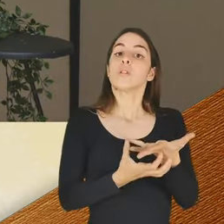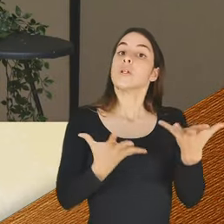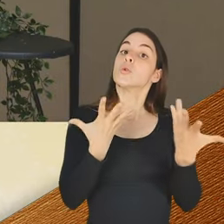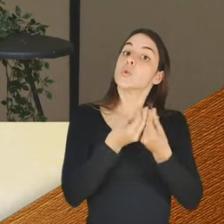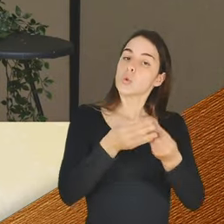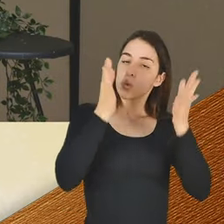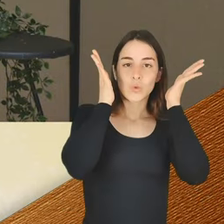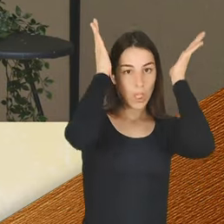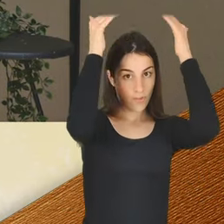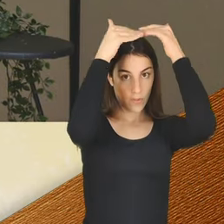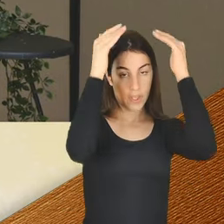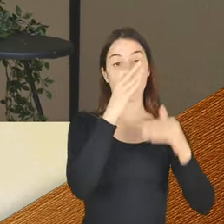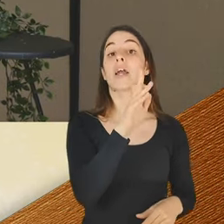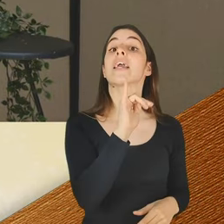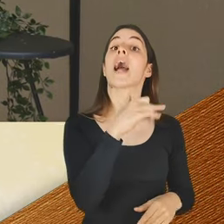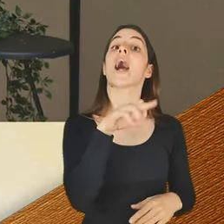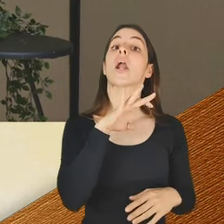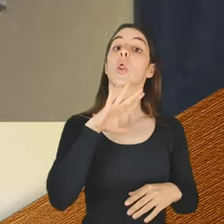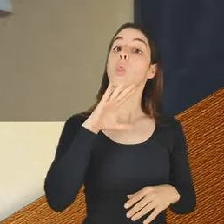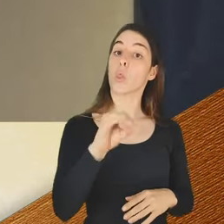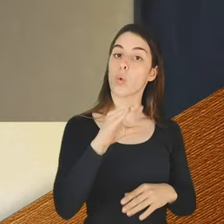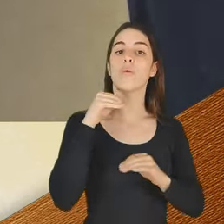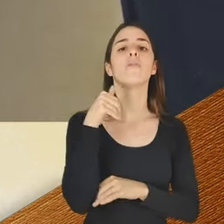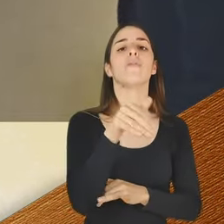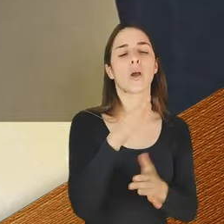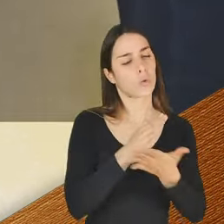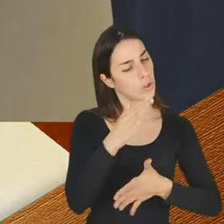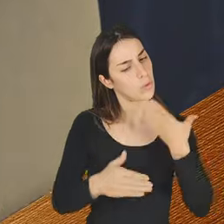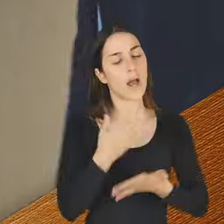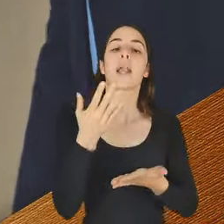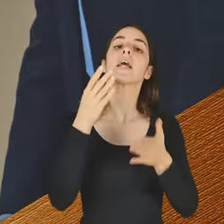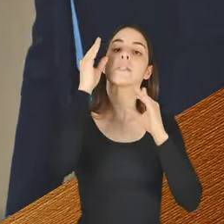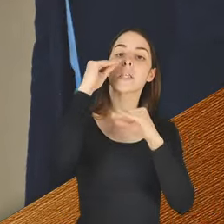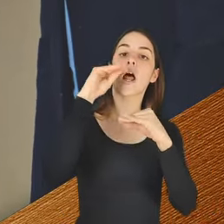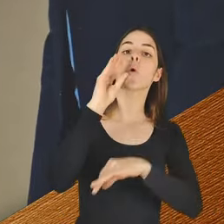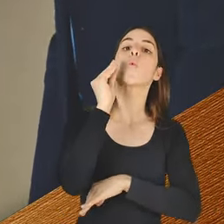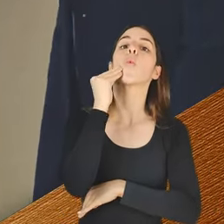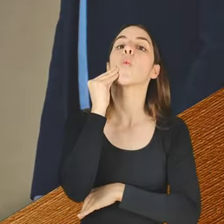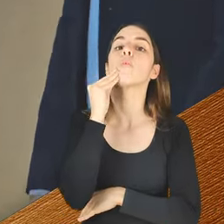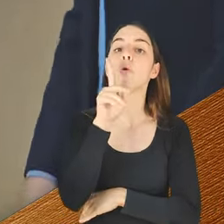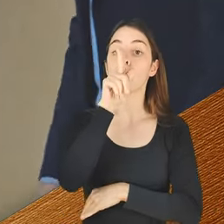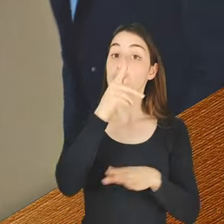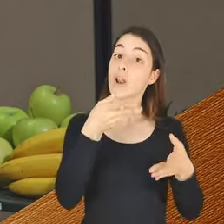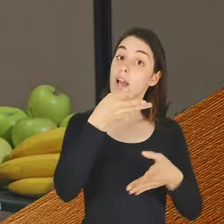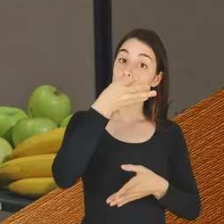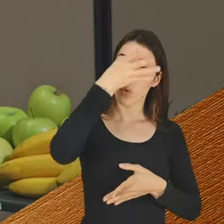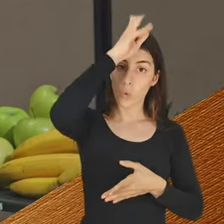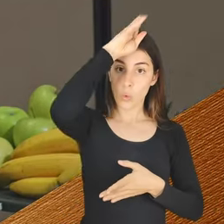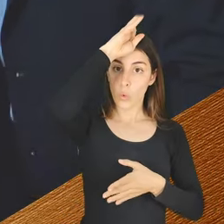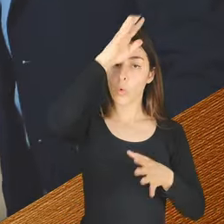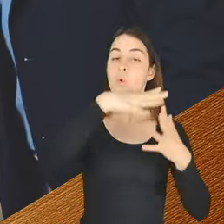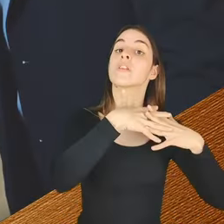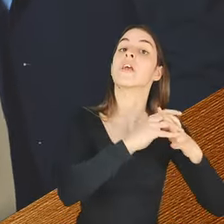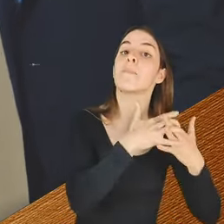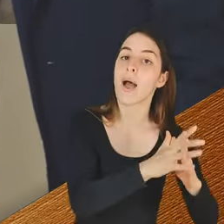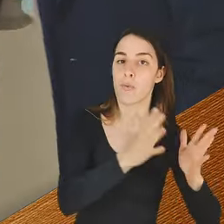chefe, Ricardo Leite, que nos vai, então, continuar a ensinar como se faz frango com limão, por exemplo. E a Joana, que nome de merda.